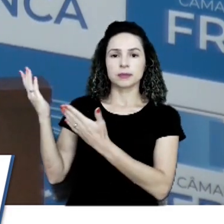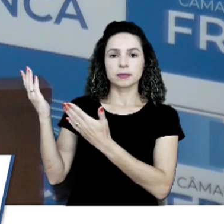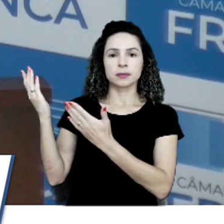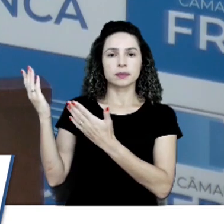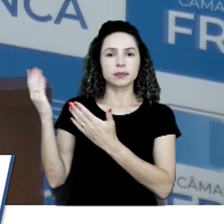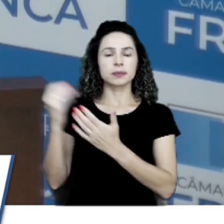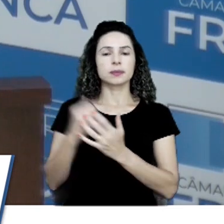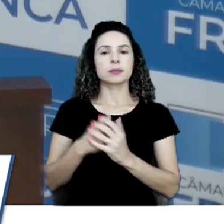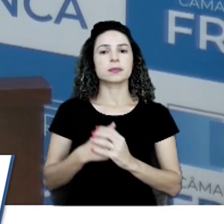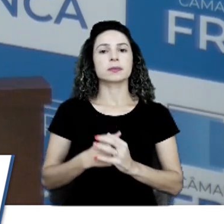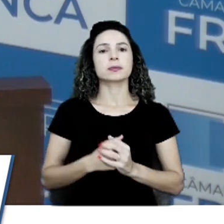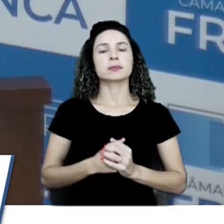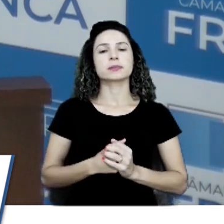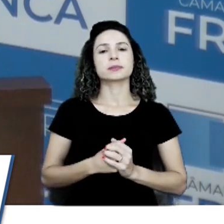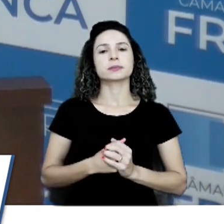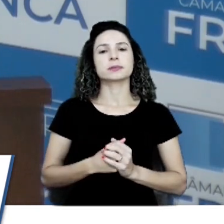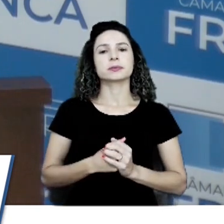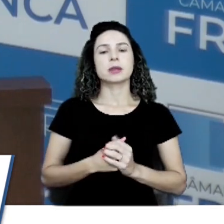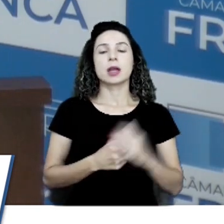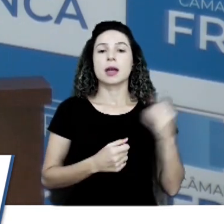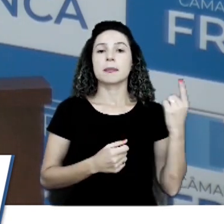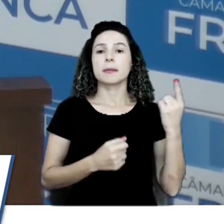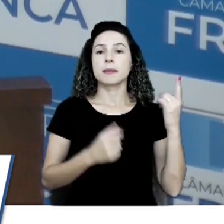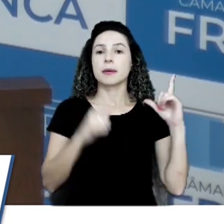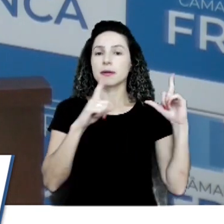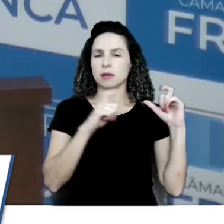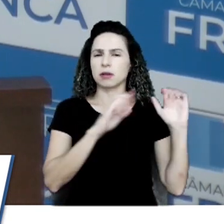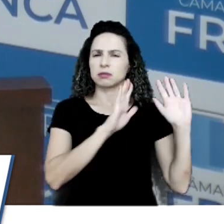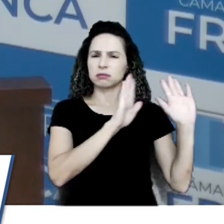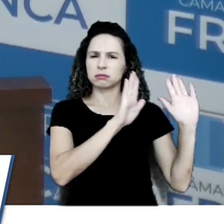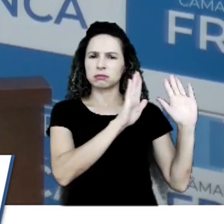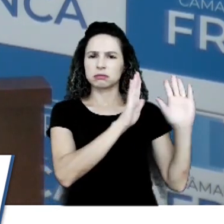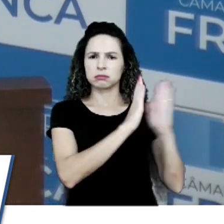Essa primeira foto, pode deixar ela aí, Getúlio?